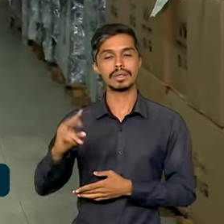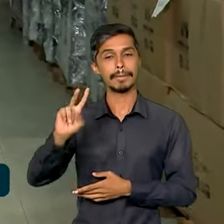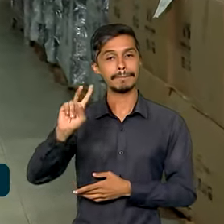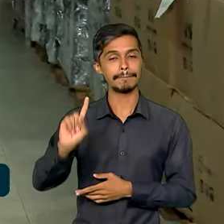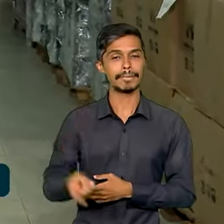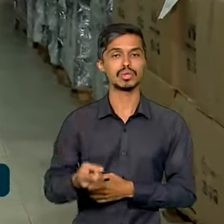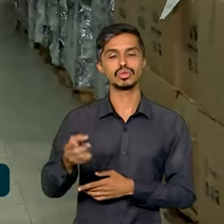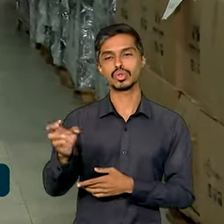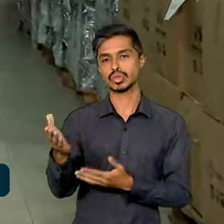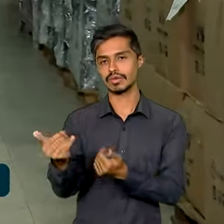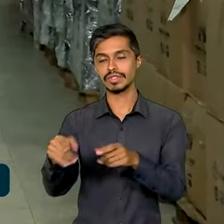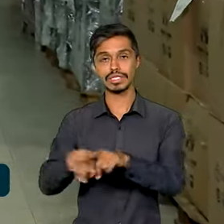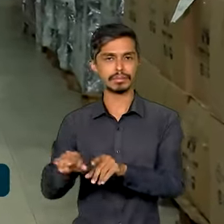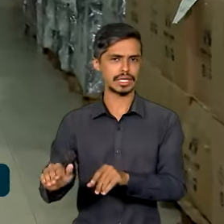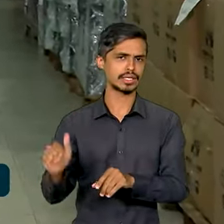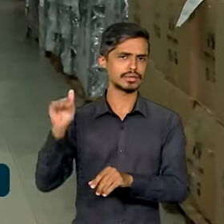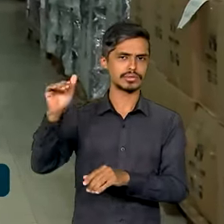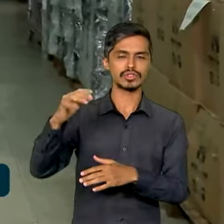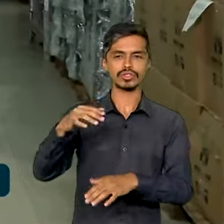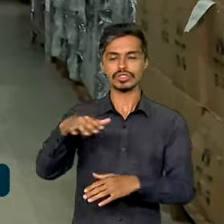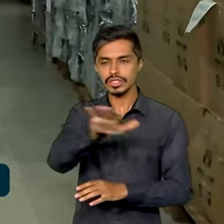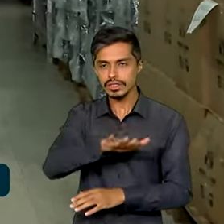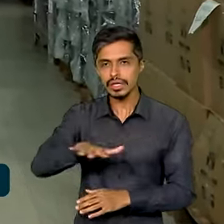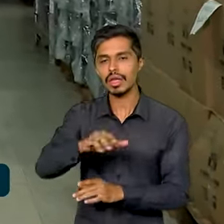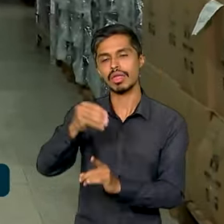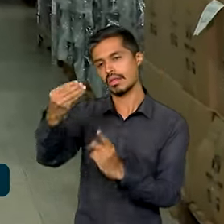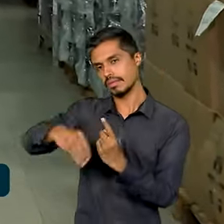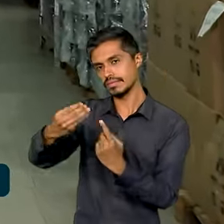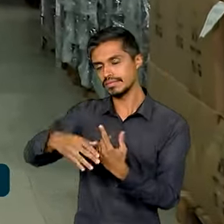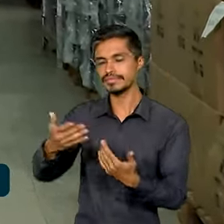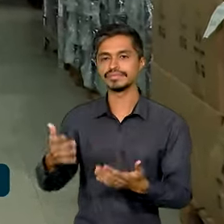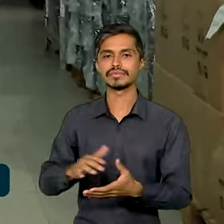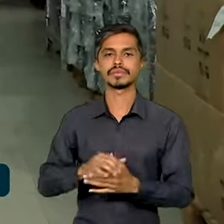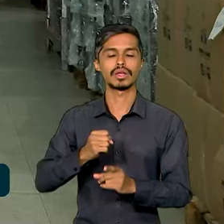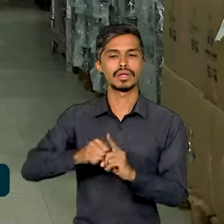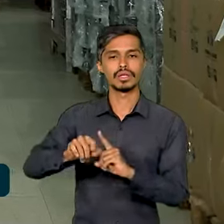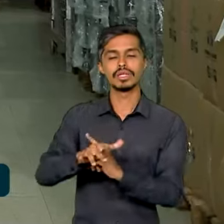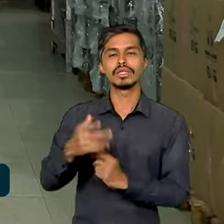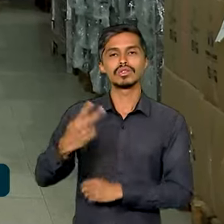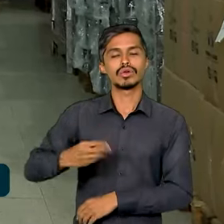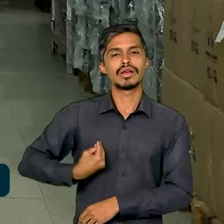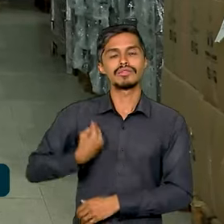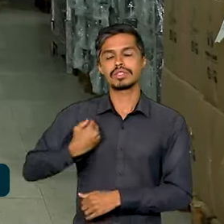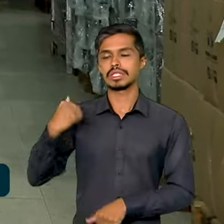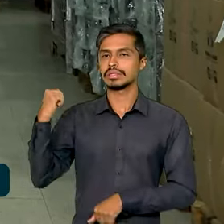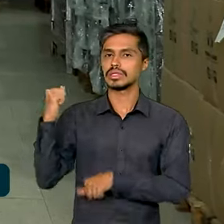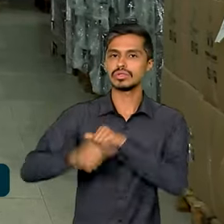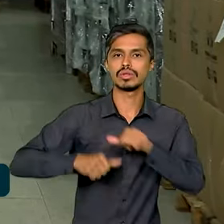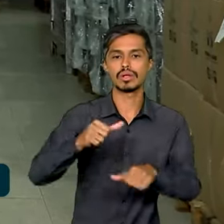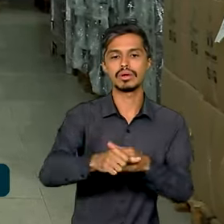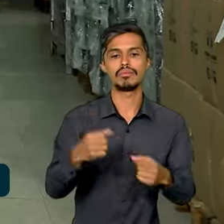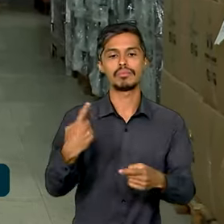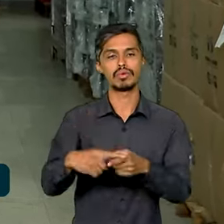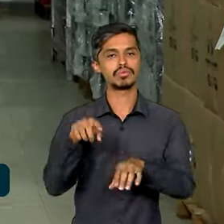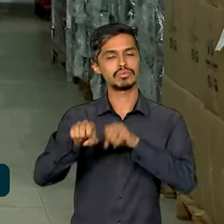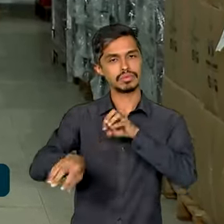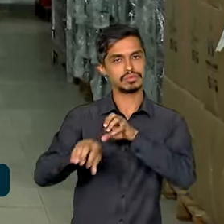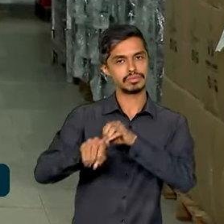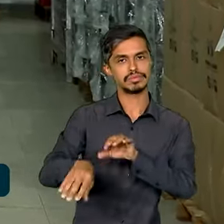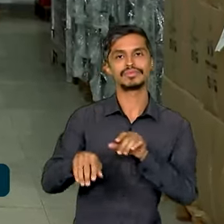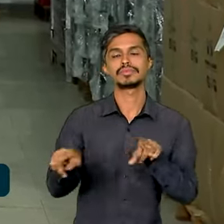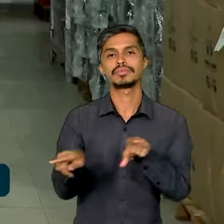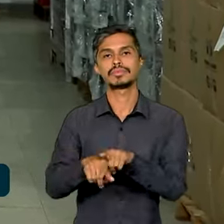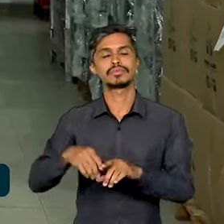e adultos em situação de vulnerabilidade social que tiveram suas vidas transformadas pela educação